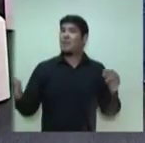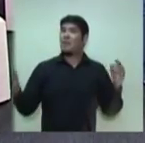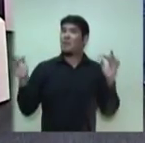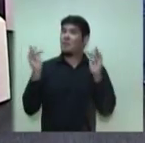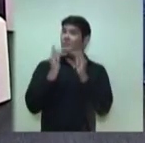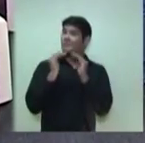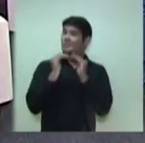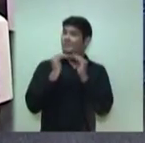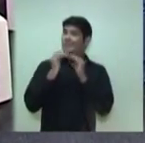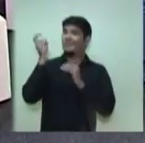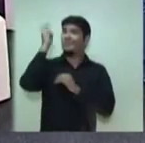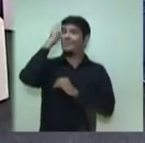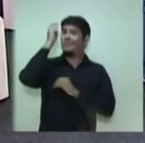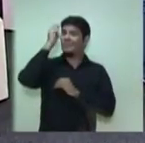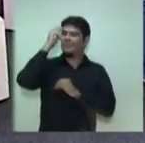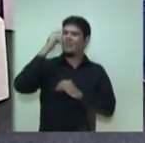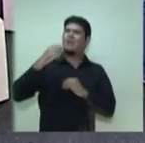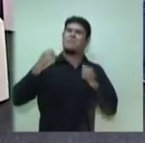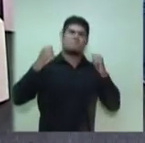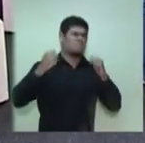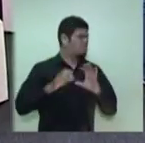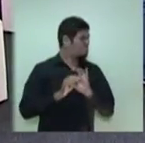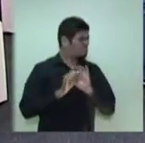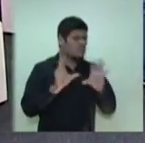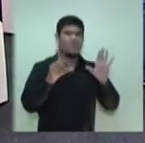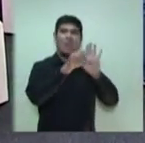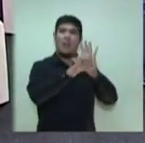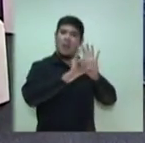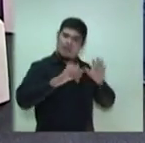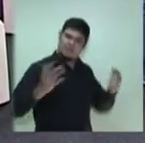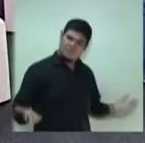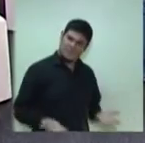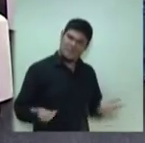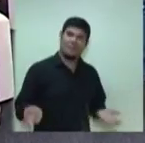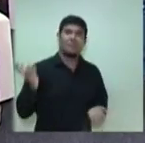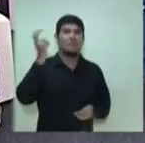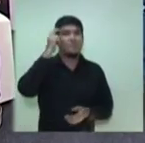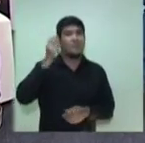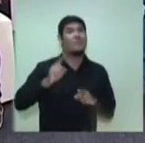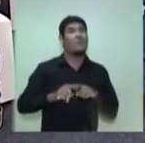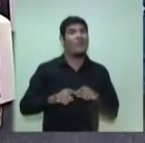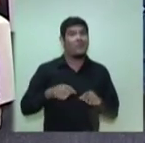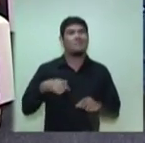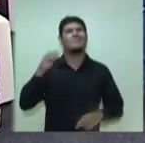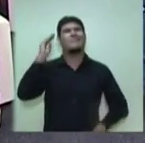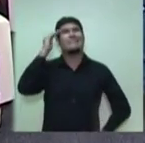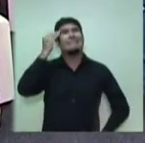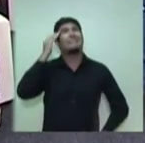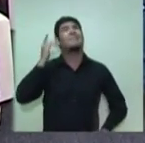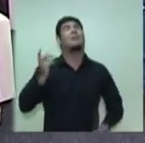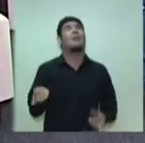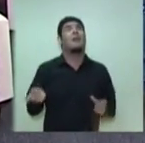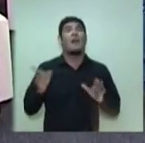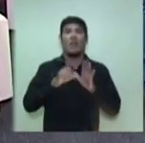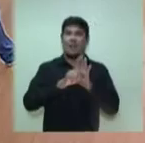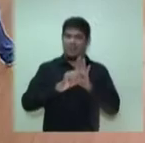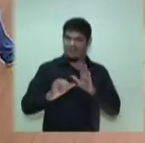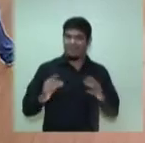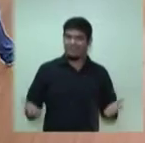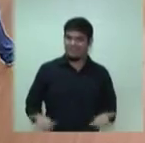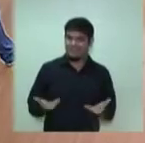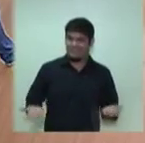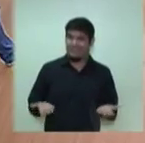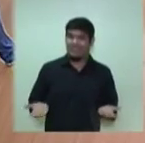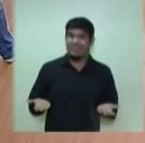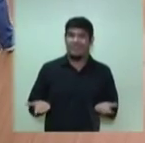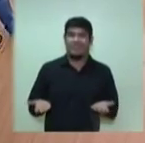cultural é a garantia da aprovação da lei de incentivo à cultura. Eu entendo que uma lei de incentivo, ao contrário da prefeitura abrir